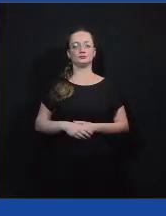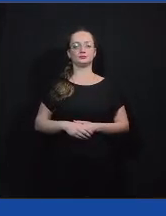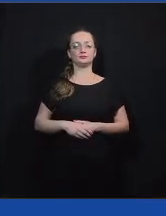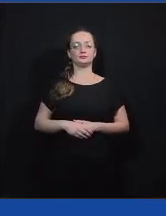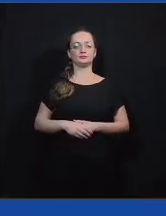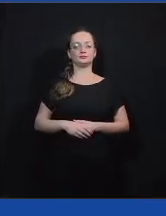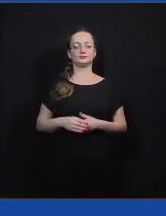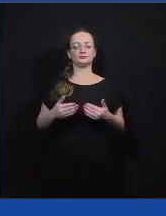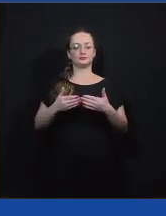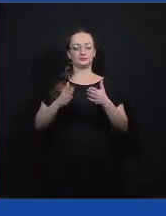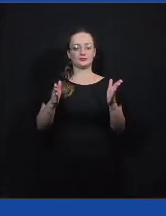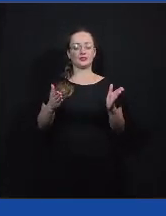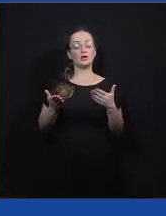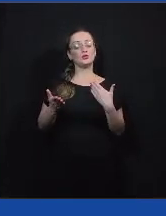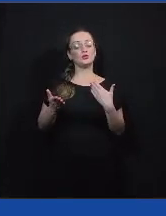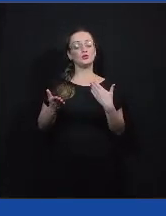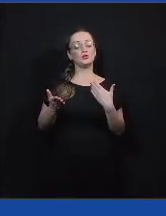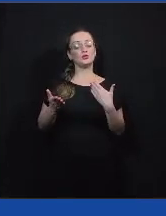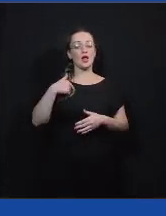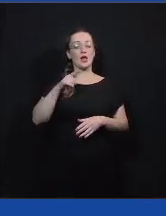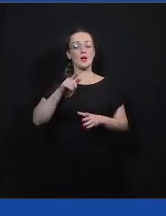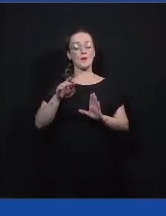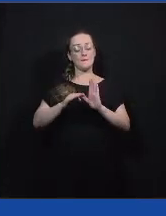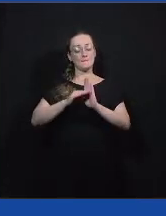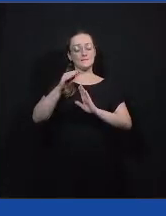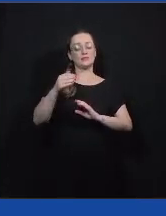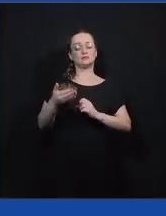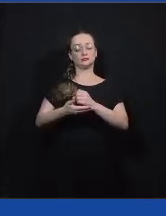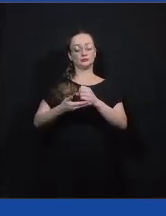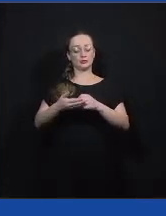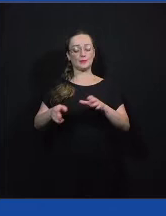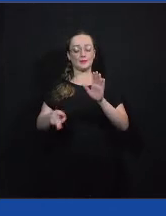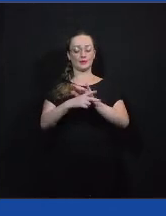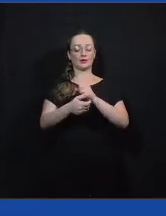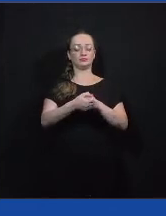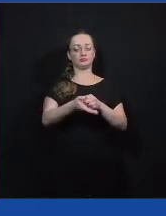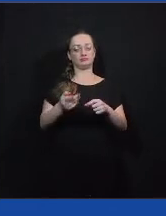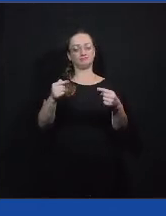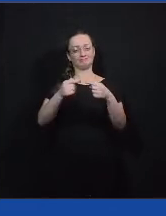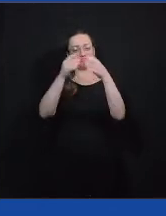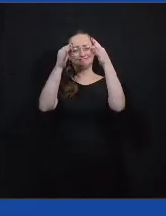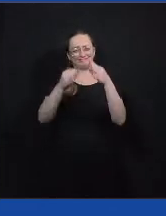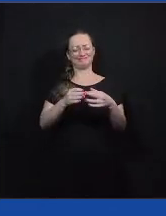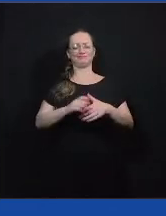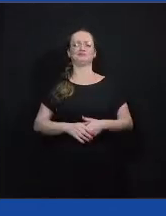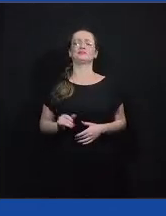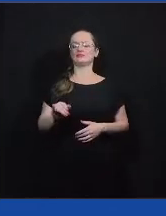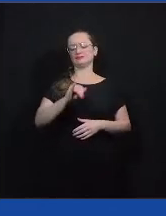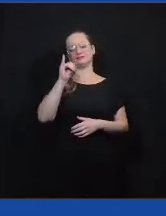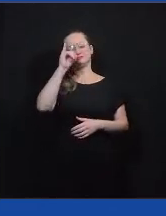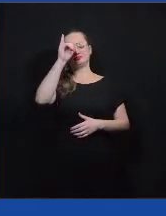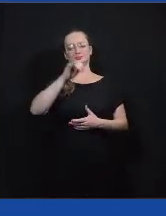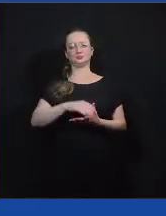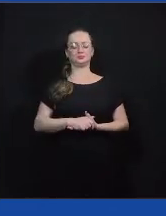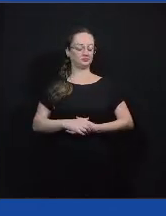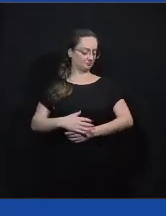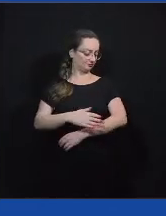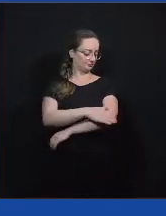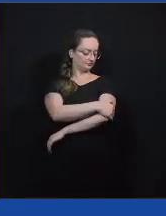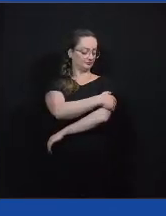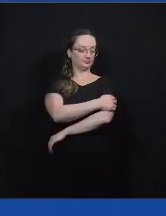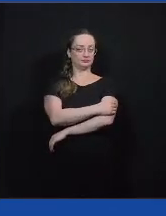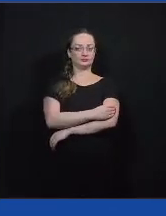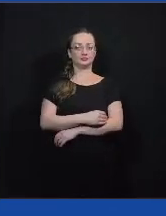abertura ao diálogo é um princípio fundamental à democracia. Eu acho que esse é um ponto importante, né? Acho que a gente,